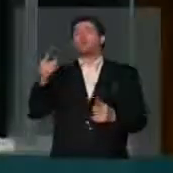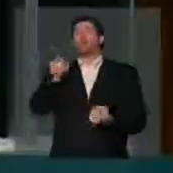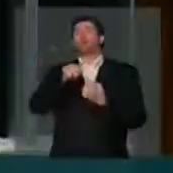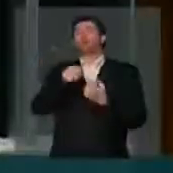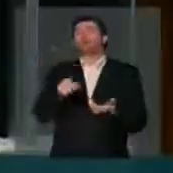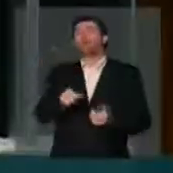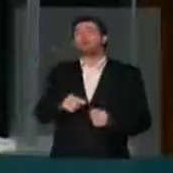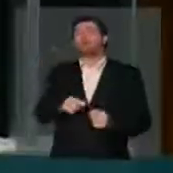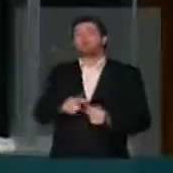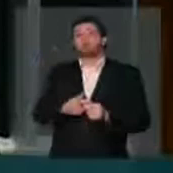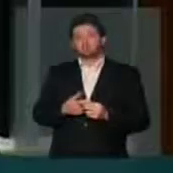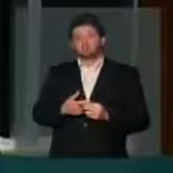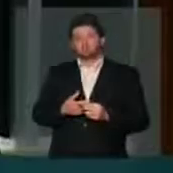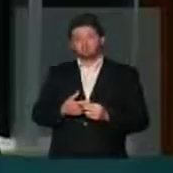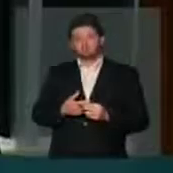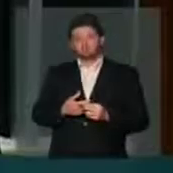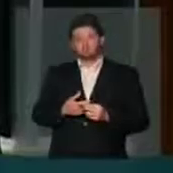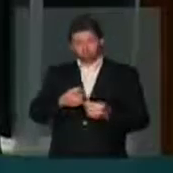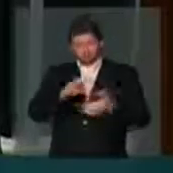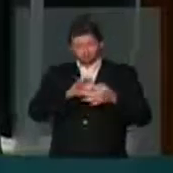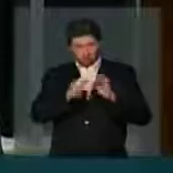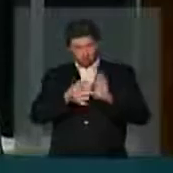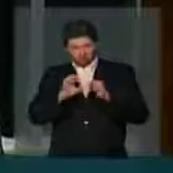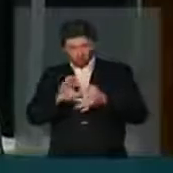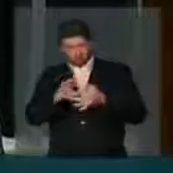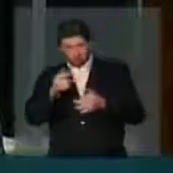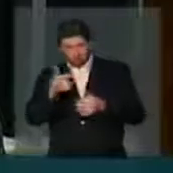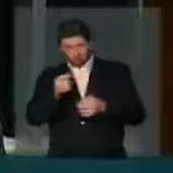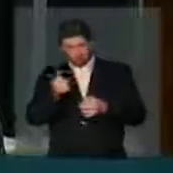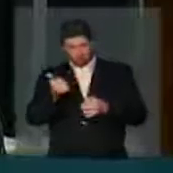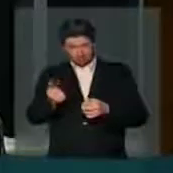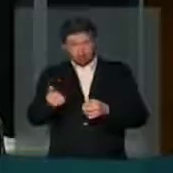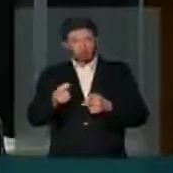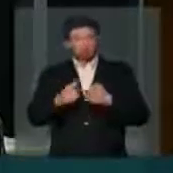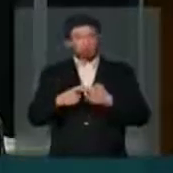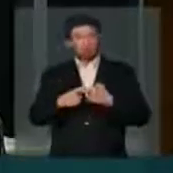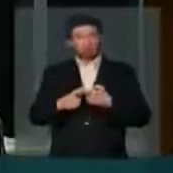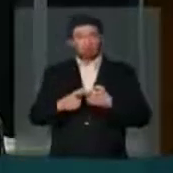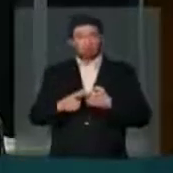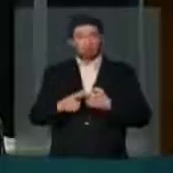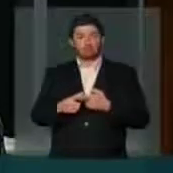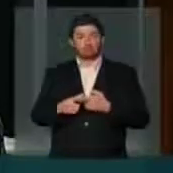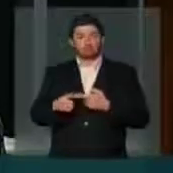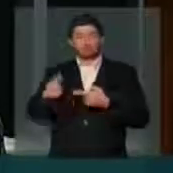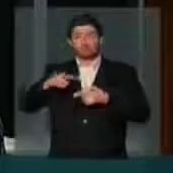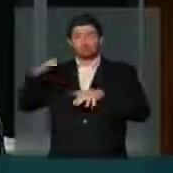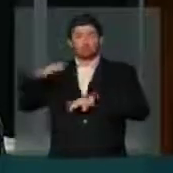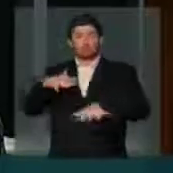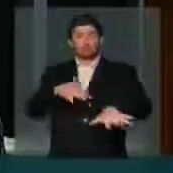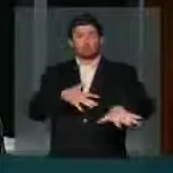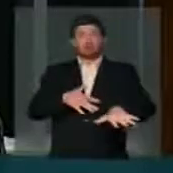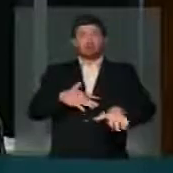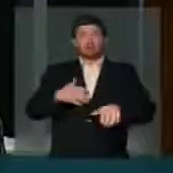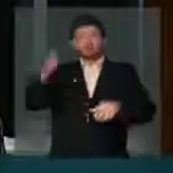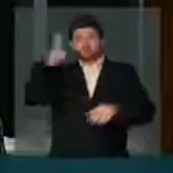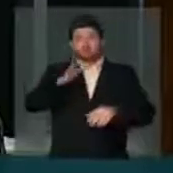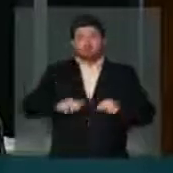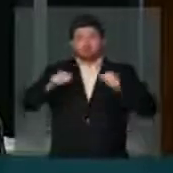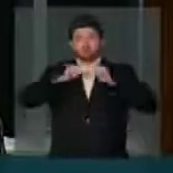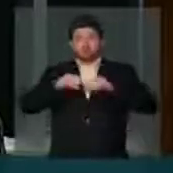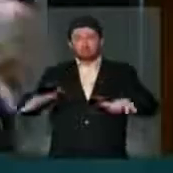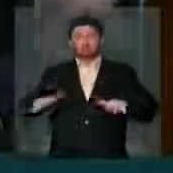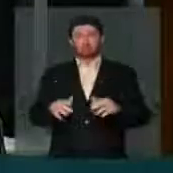questão é a Olimpíada de 2016, porque nós estamos debaixo de manifestações de rua no Brasil hoje,